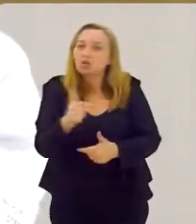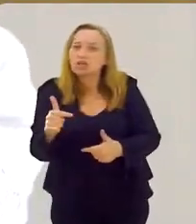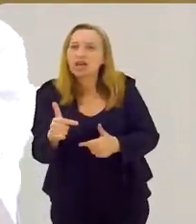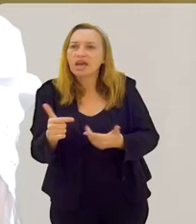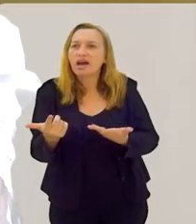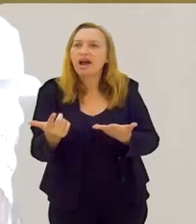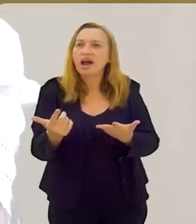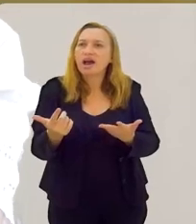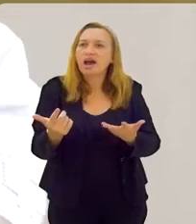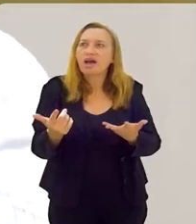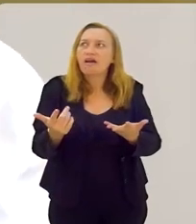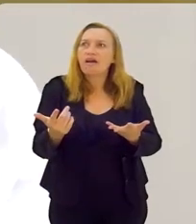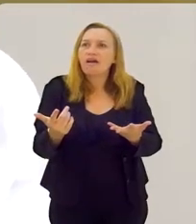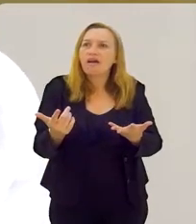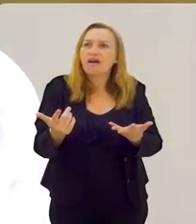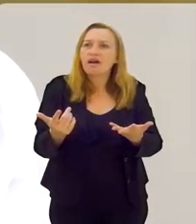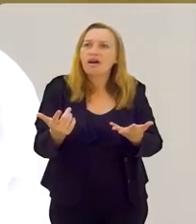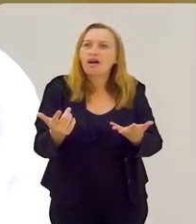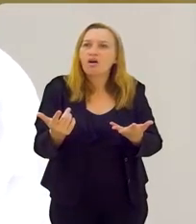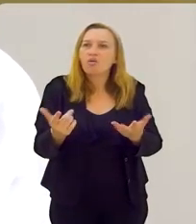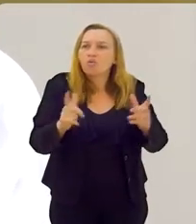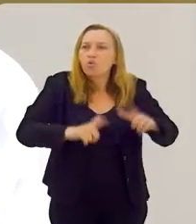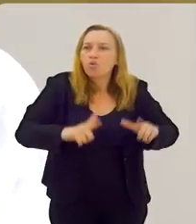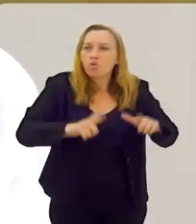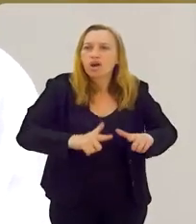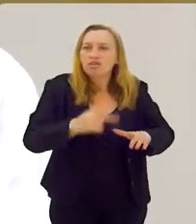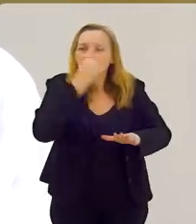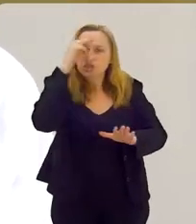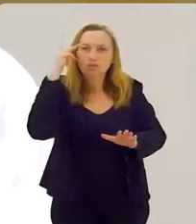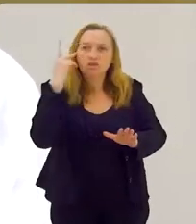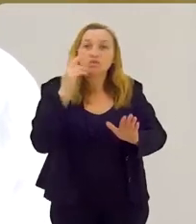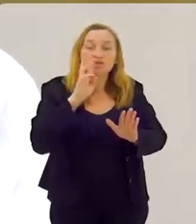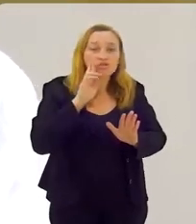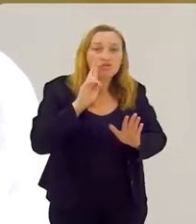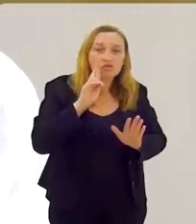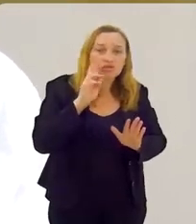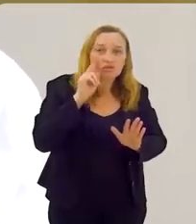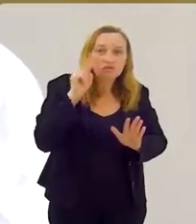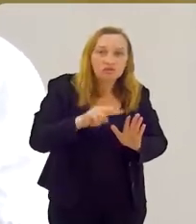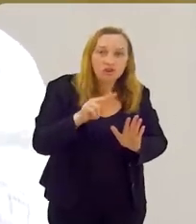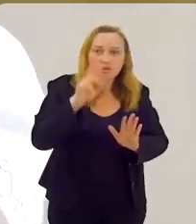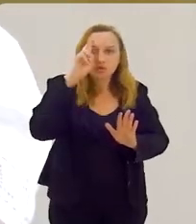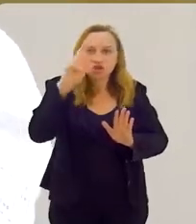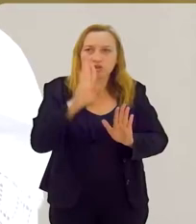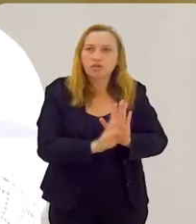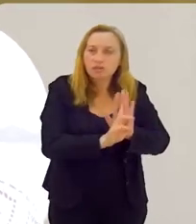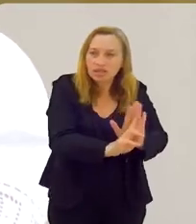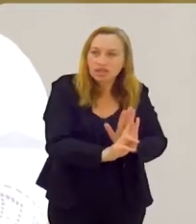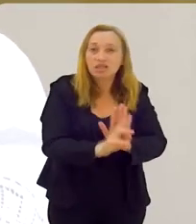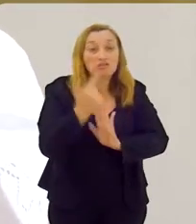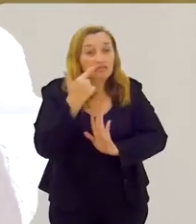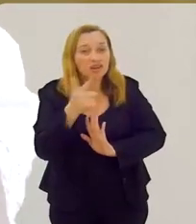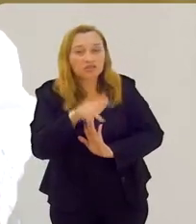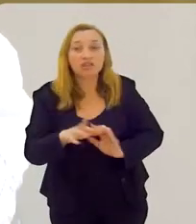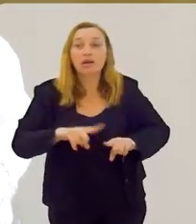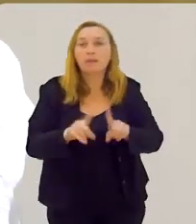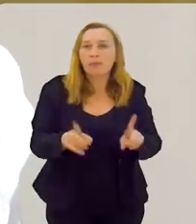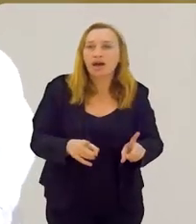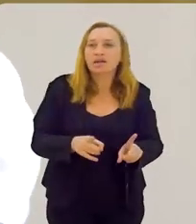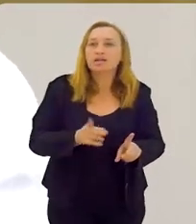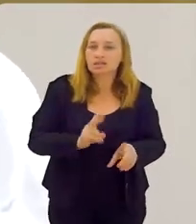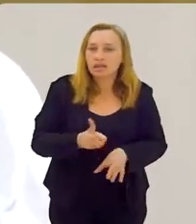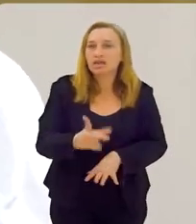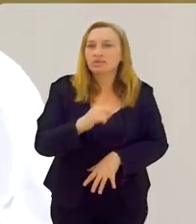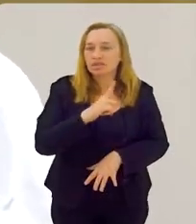têm mais aquela... Aquele local onde as pessoas já entravam, já viam. Então, você pode sentir a diferença. Mas